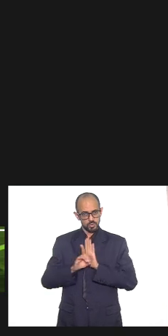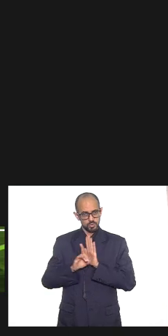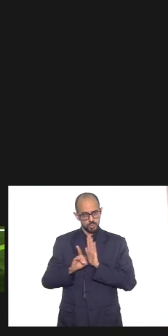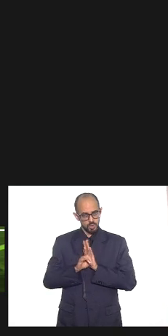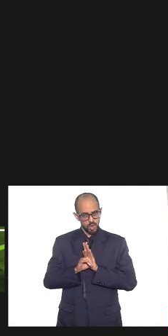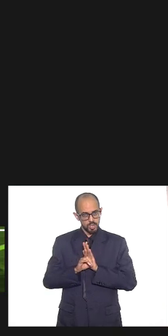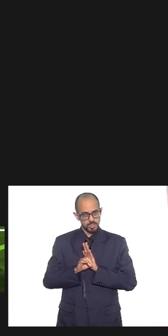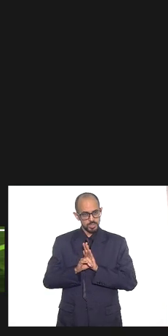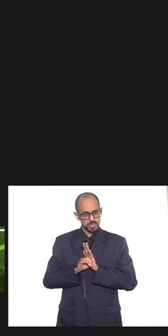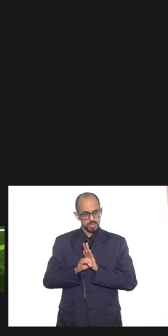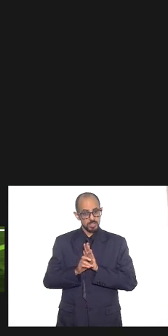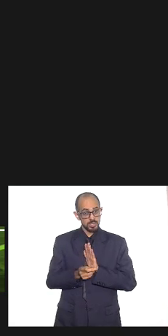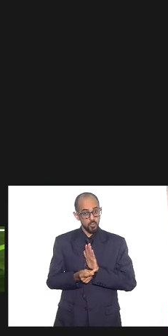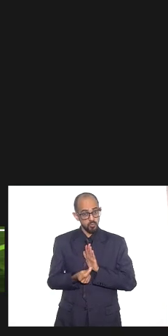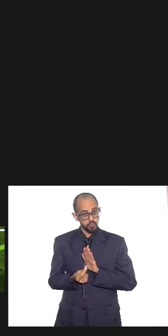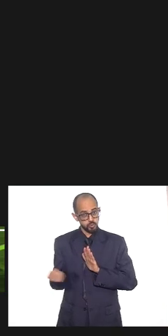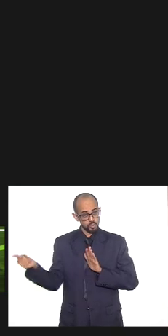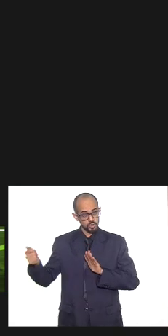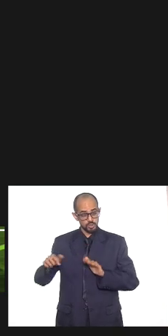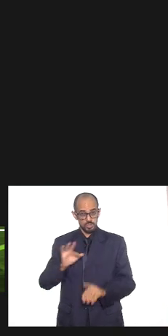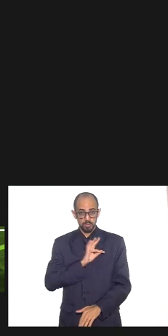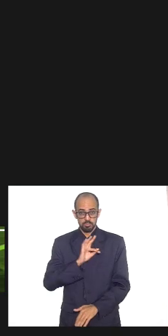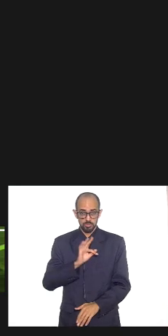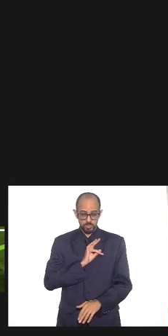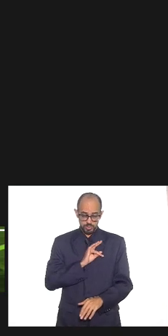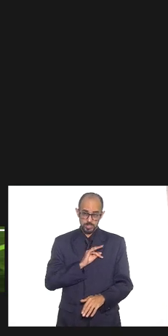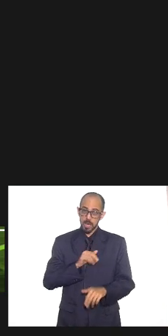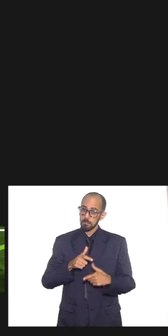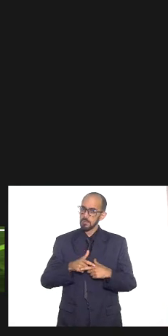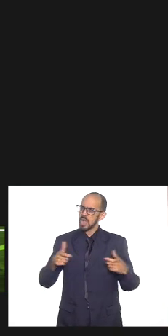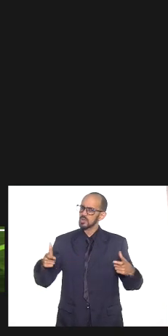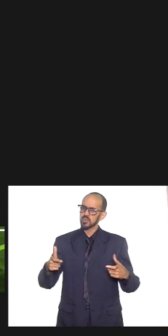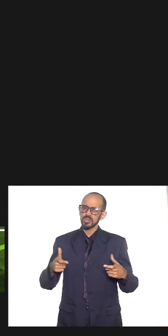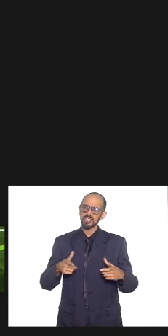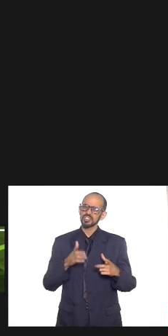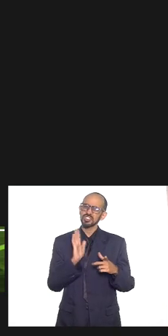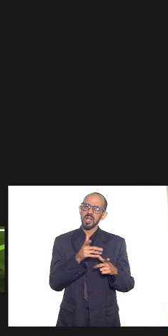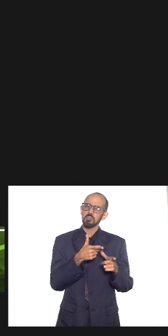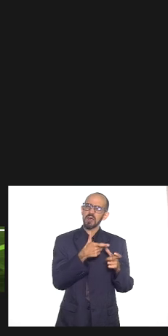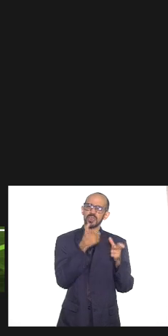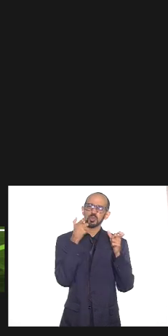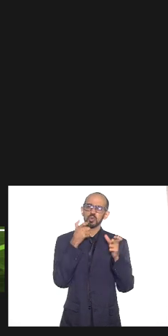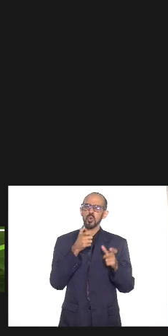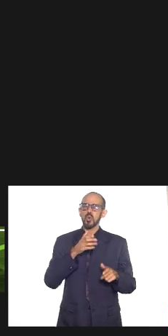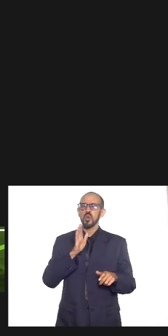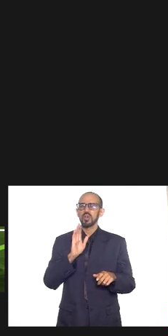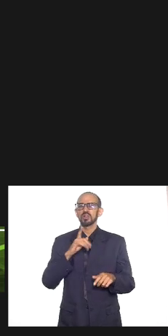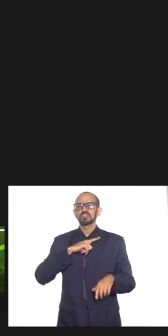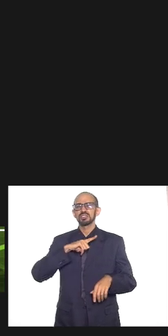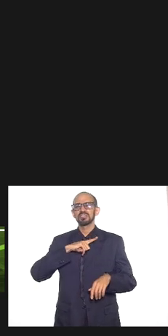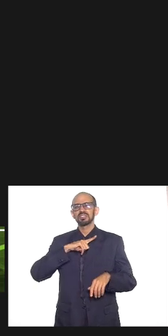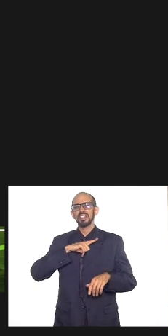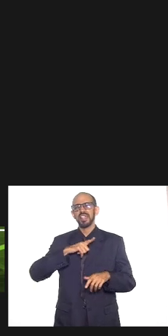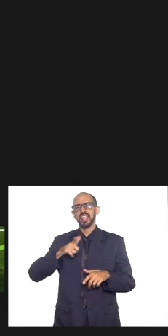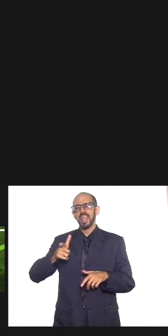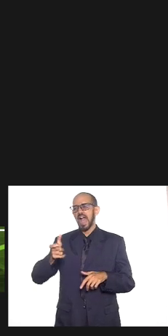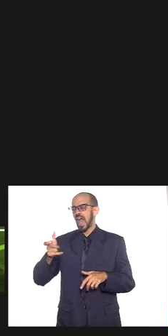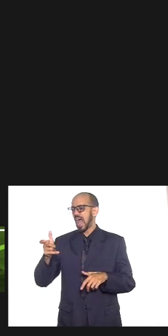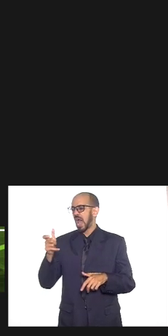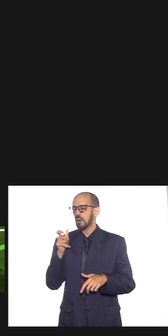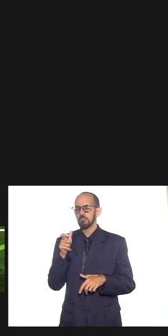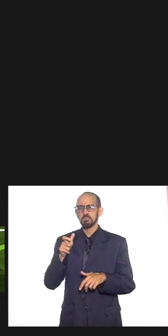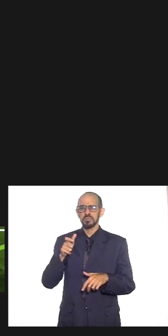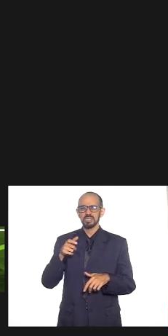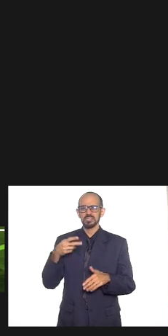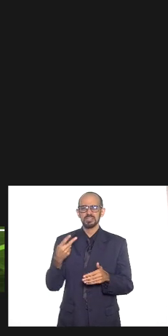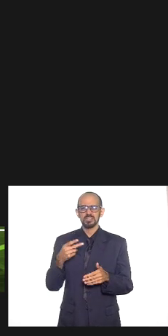grande maioria deles tem mandado de prisão em aberto por homicídios por tráfico de drogas porte ilegal de armas uma série de outras questões